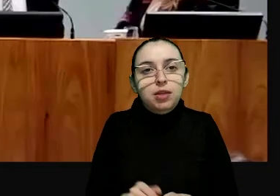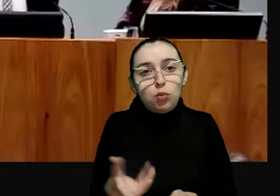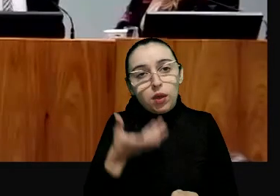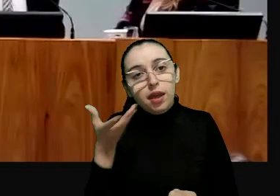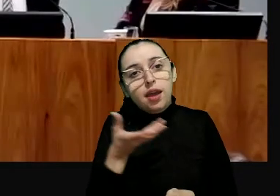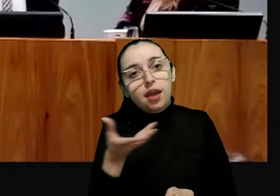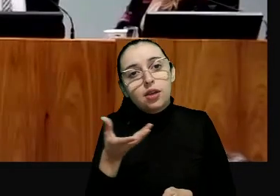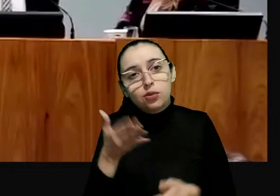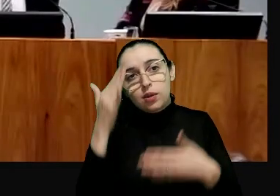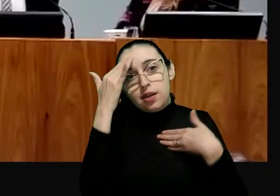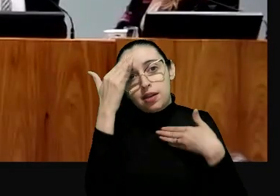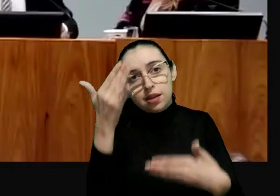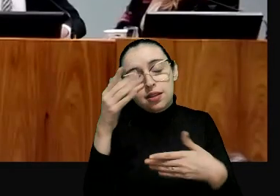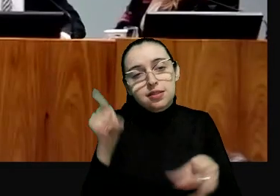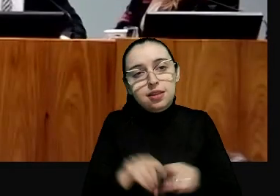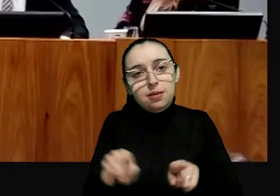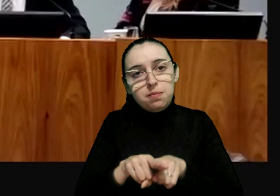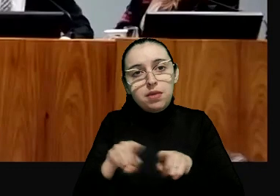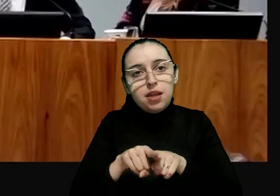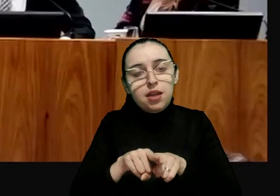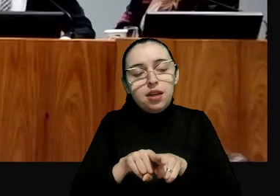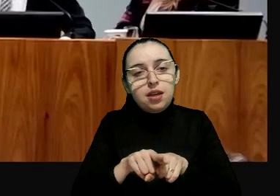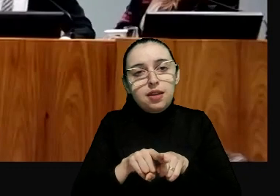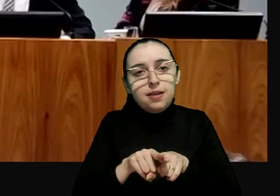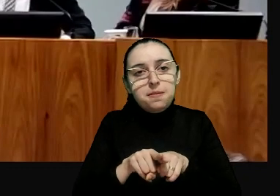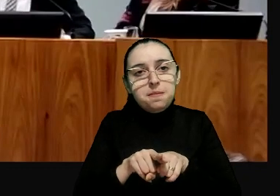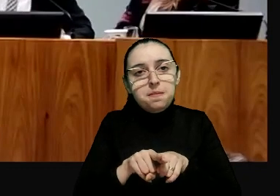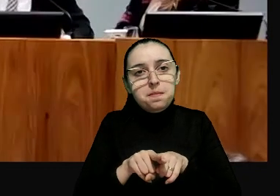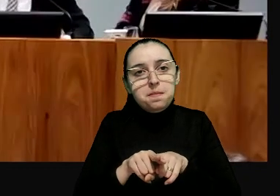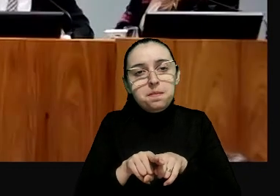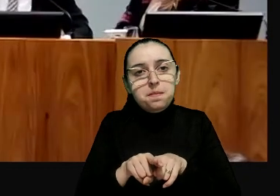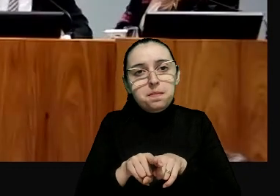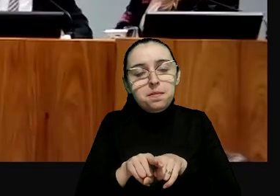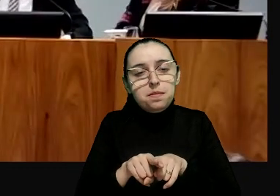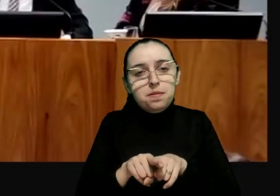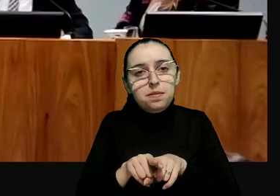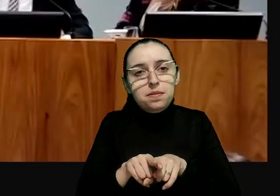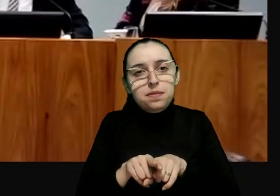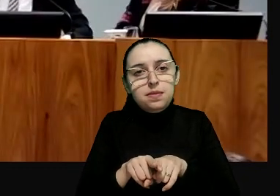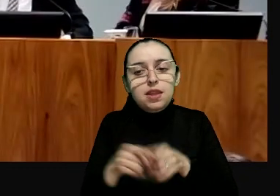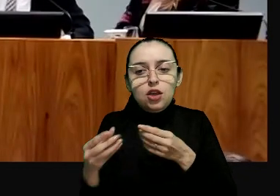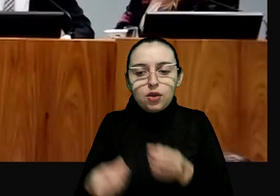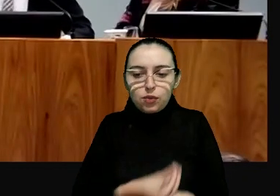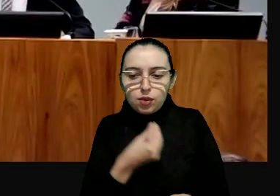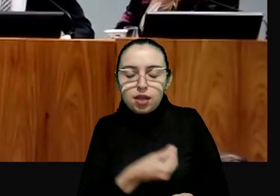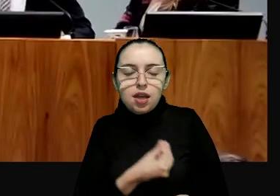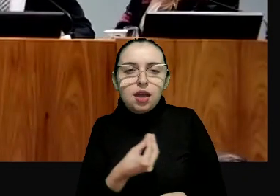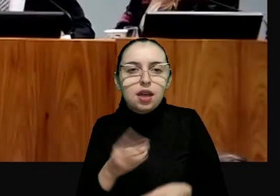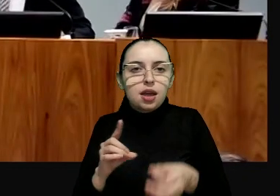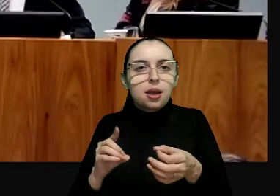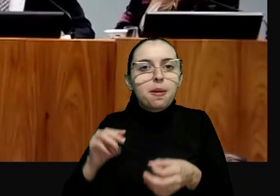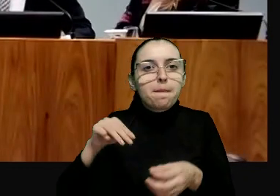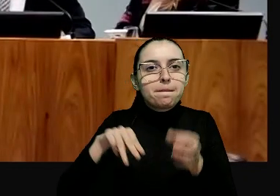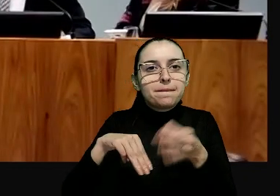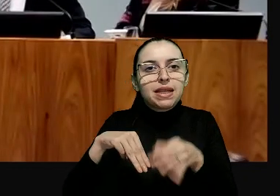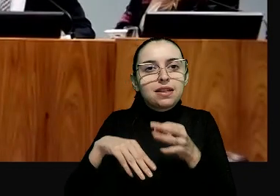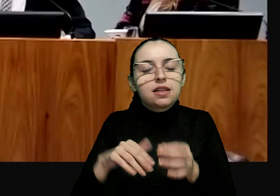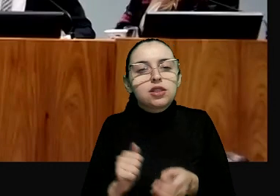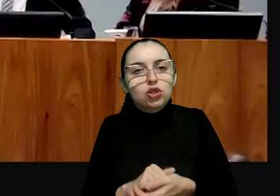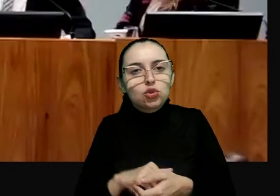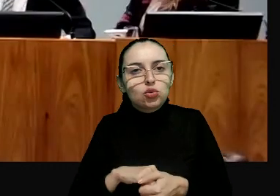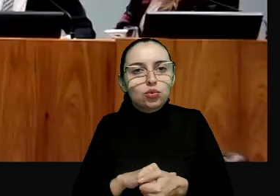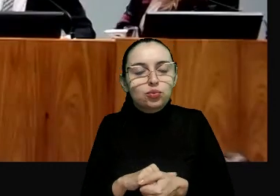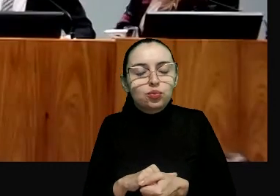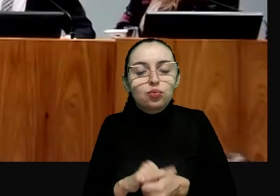eu quero agradecer também a gentil presença do ministro Alves Fernandes, que